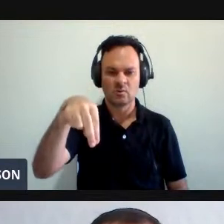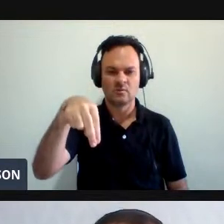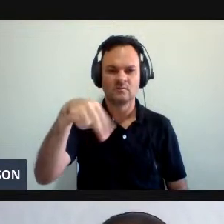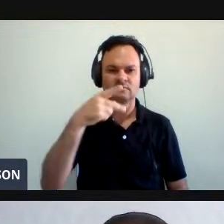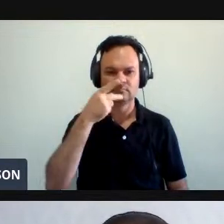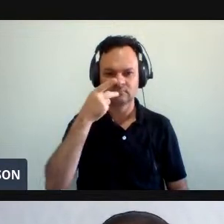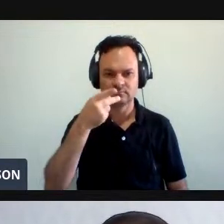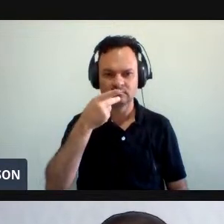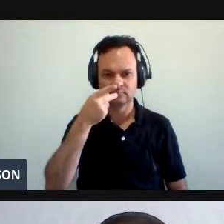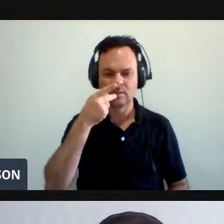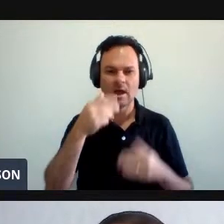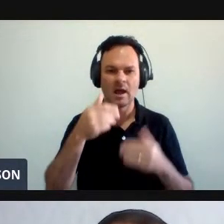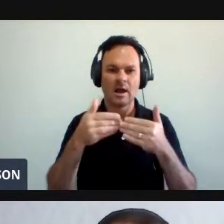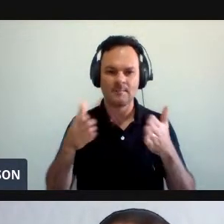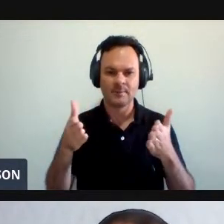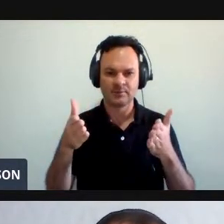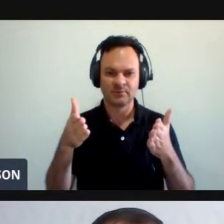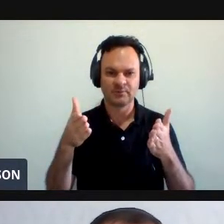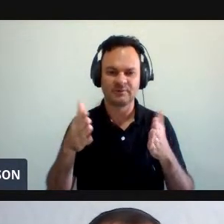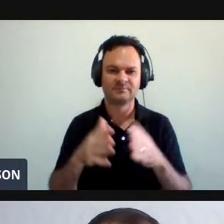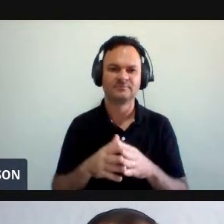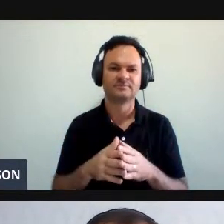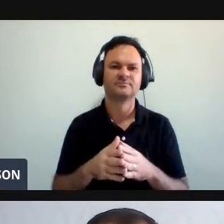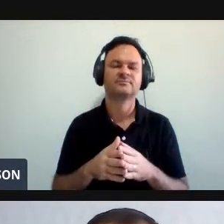para a abertura desta sessão solene.